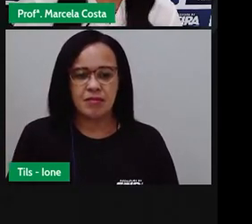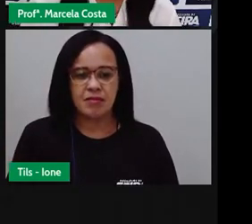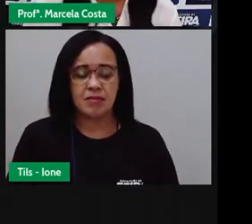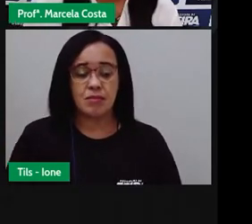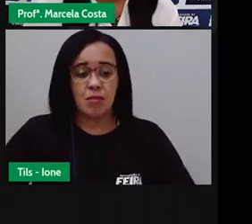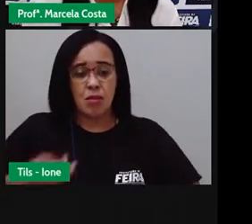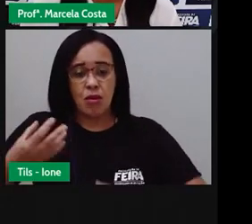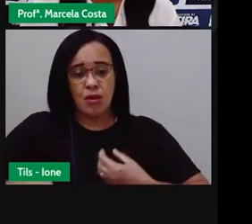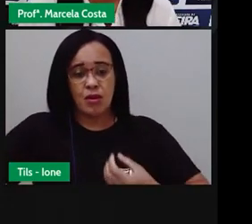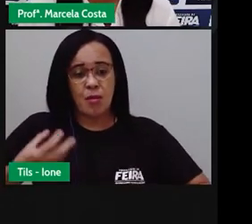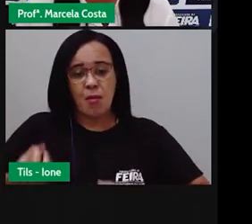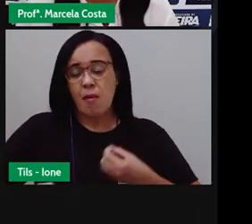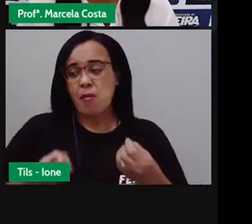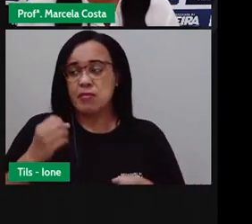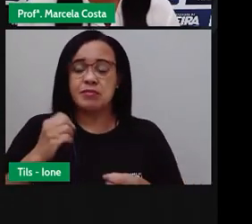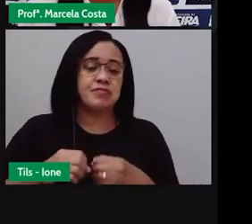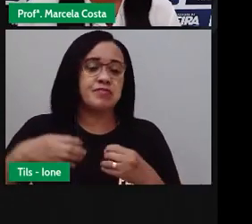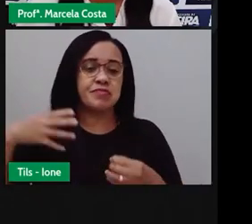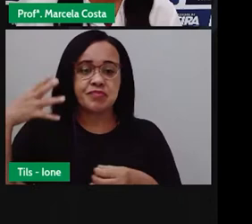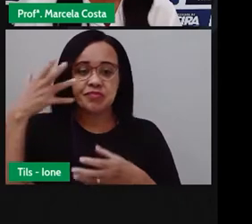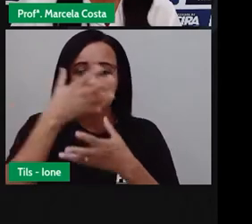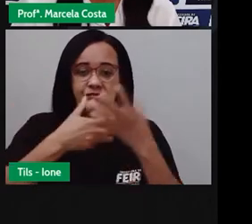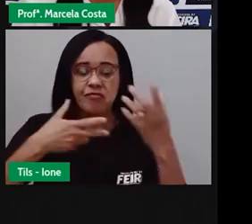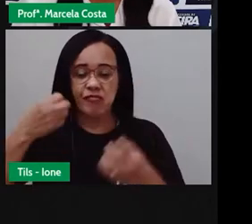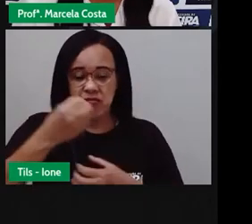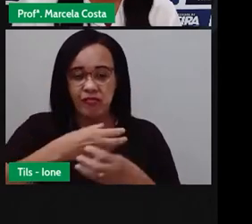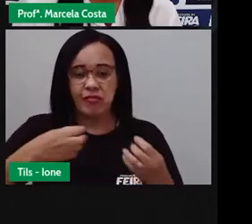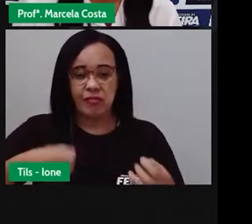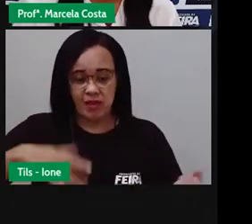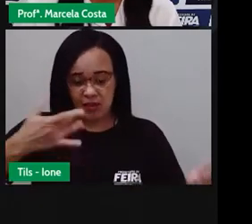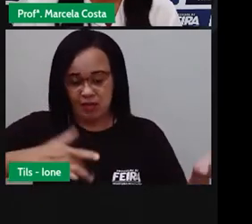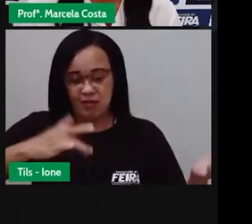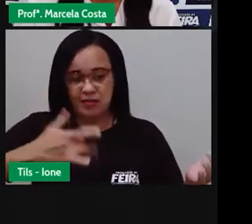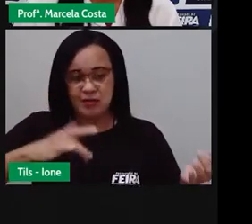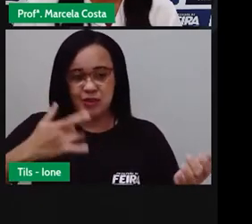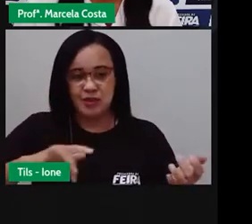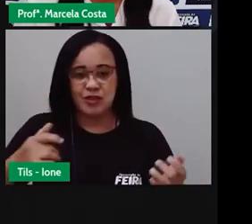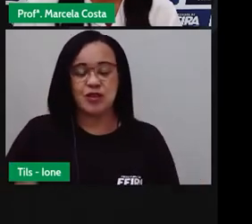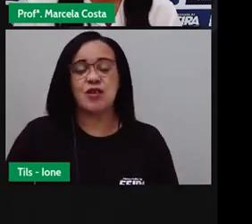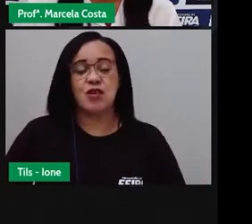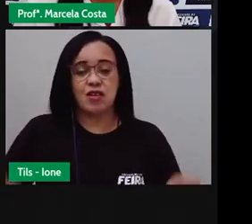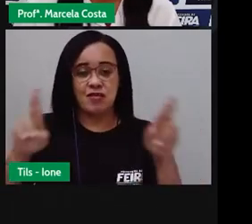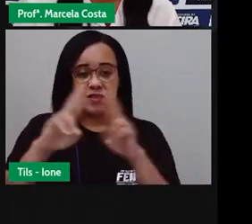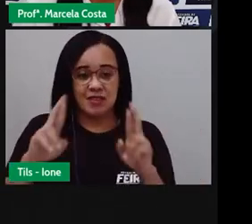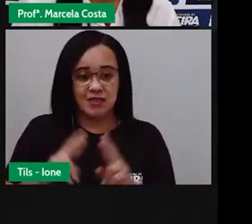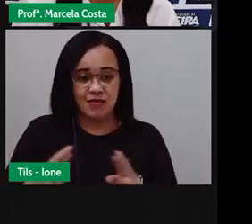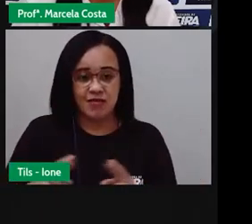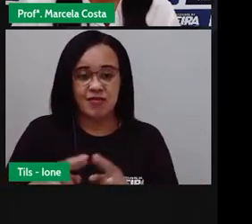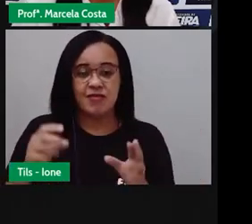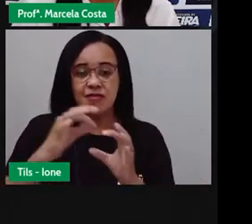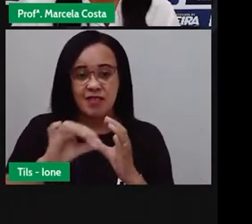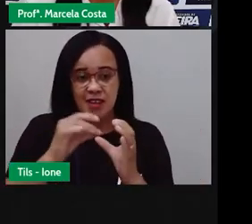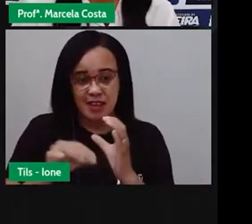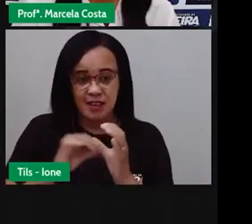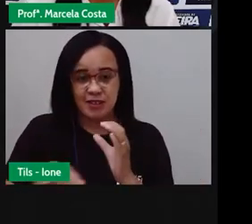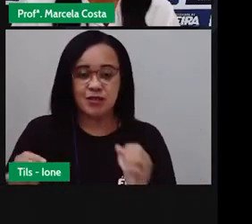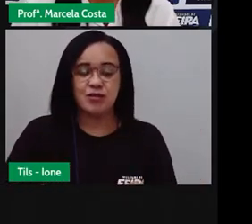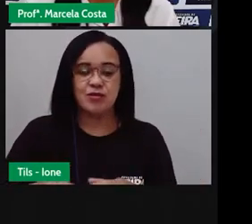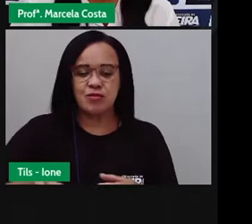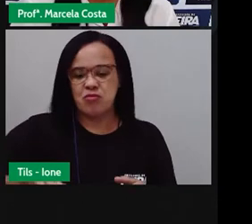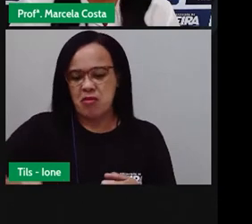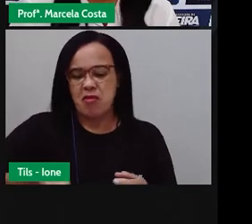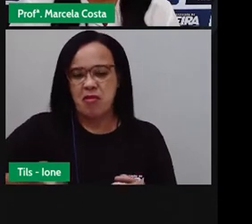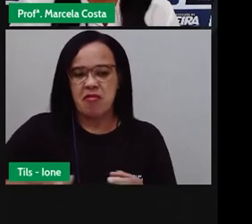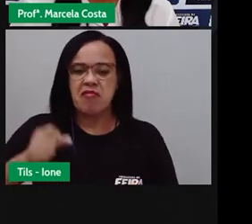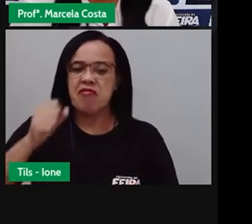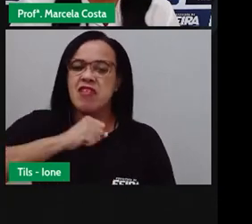Um cantador de viola fazendo verso rimado, torcinho de porco torrado numa velha caçaroula. Um cego